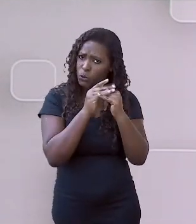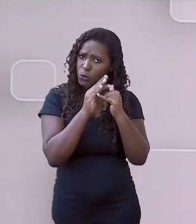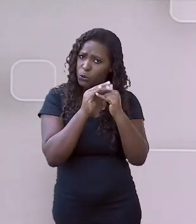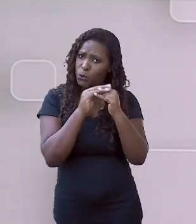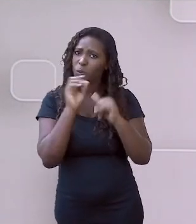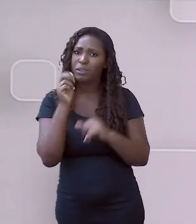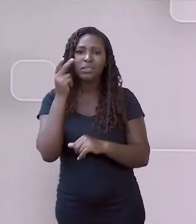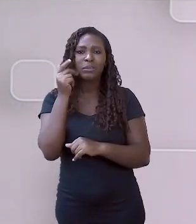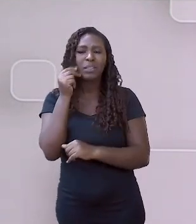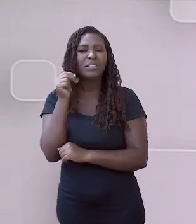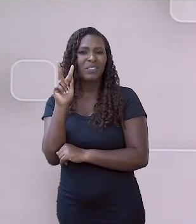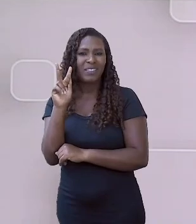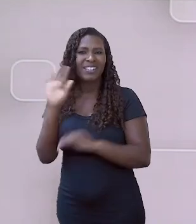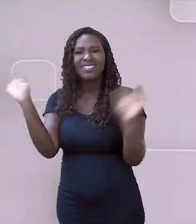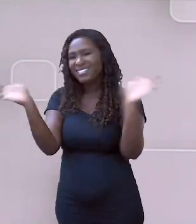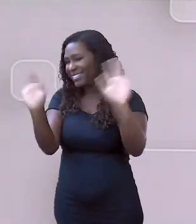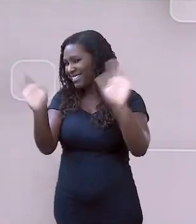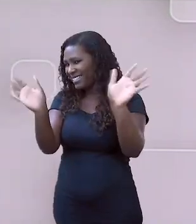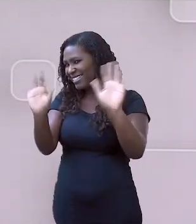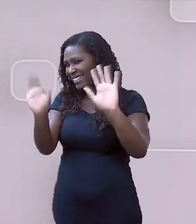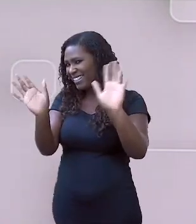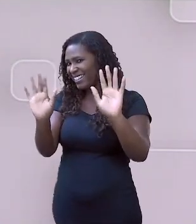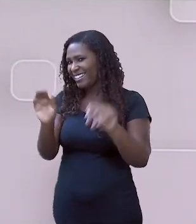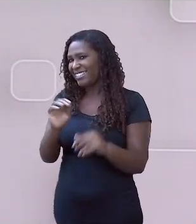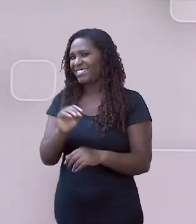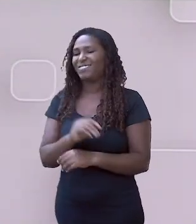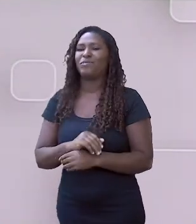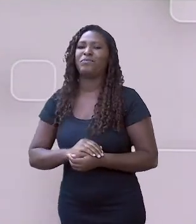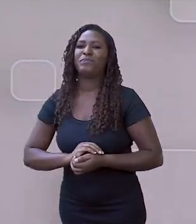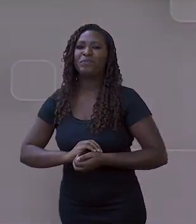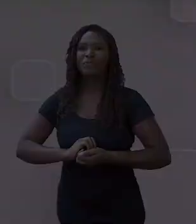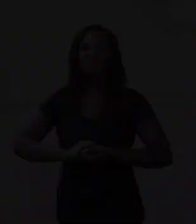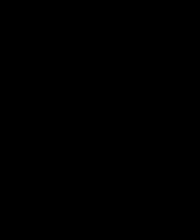SmetGV. Tchau, tchau, até a próxima.